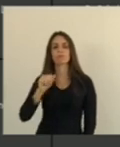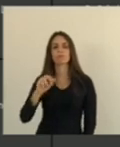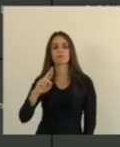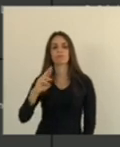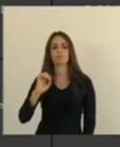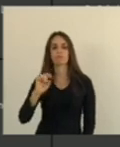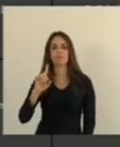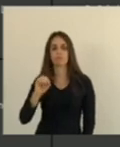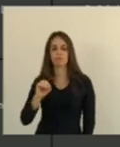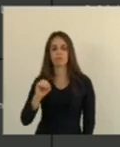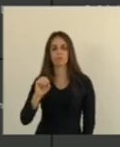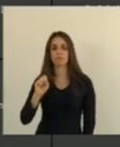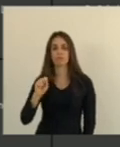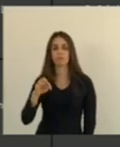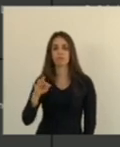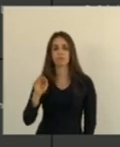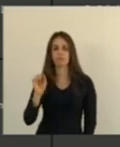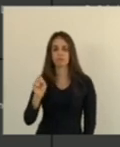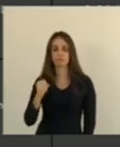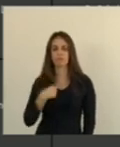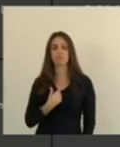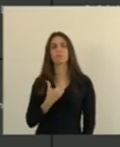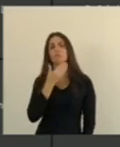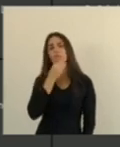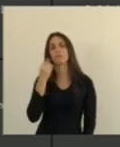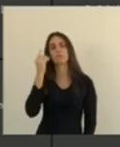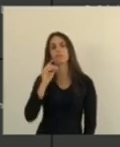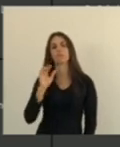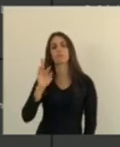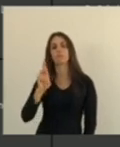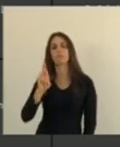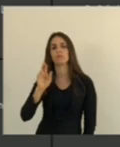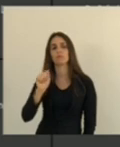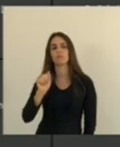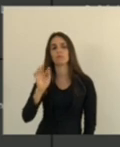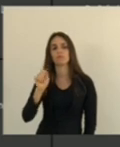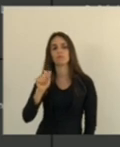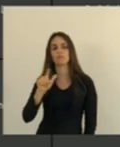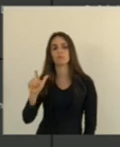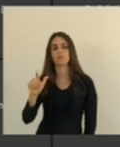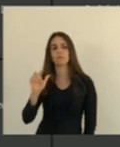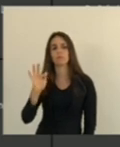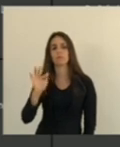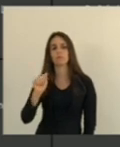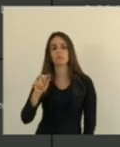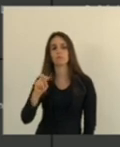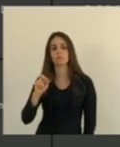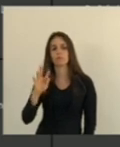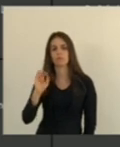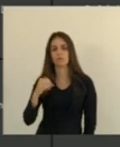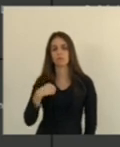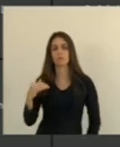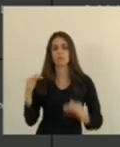o relatório do deputado plantinha leite ok